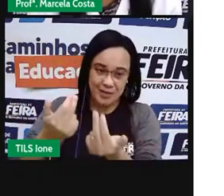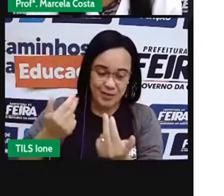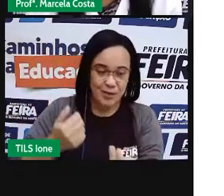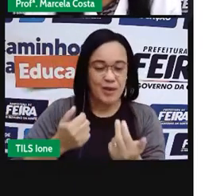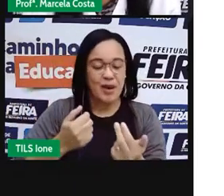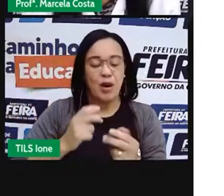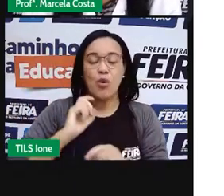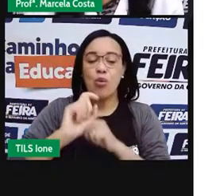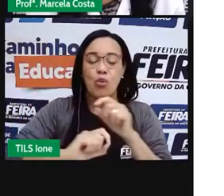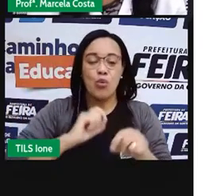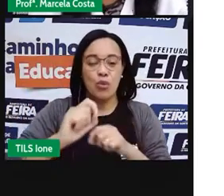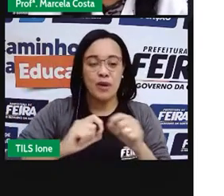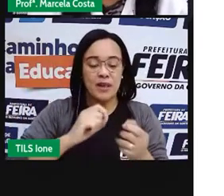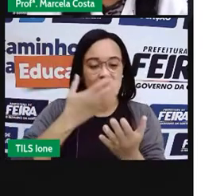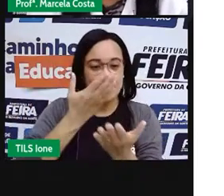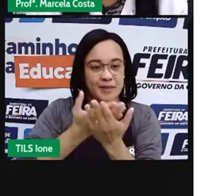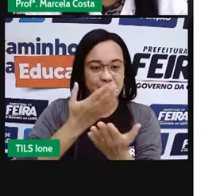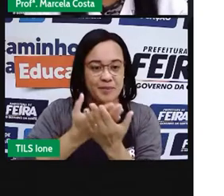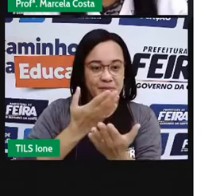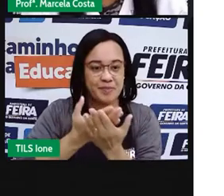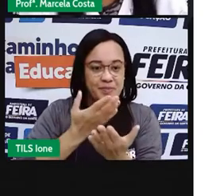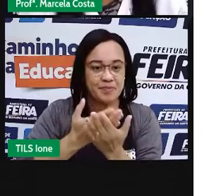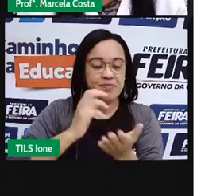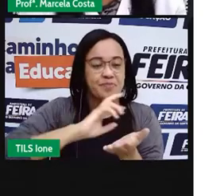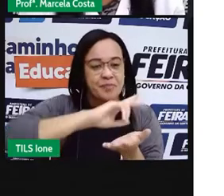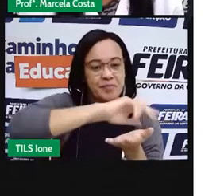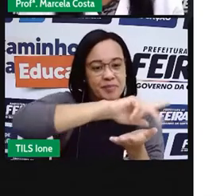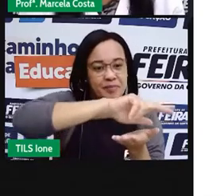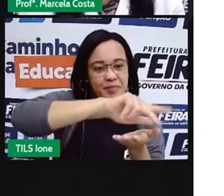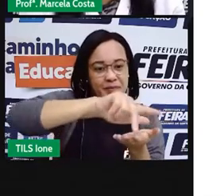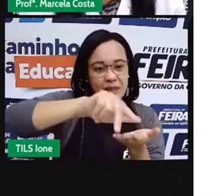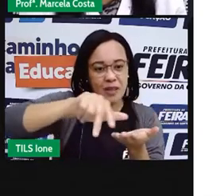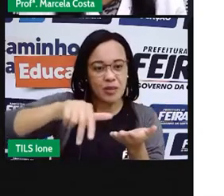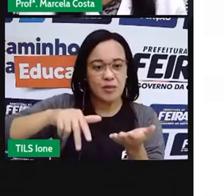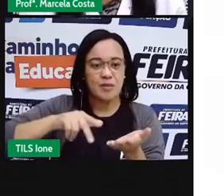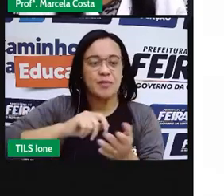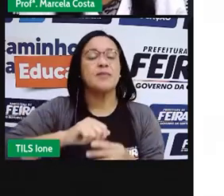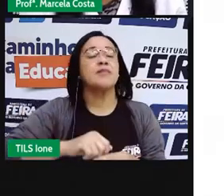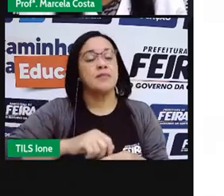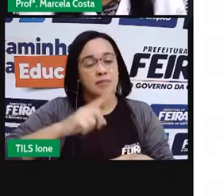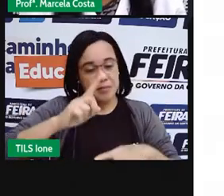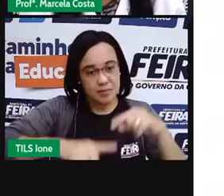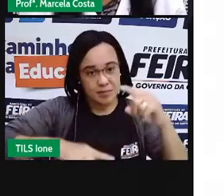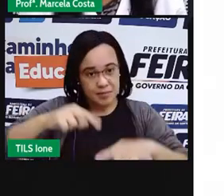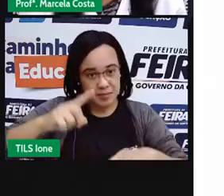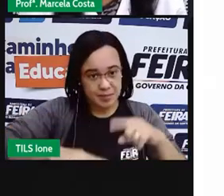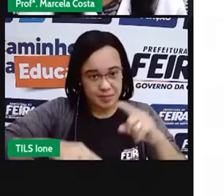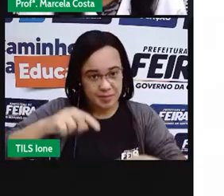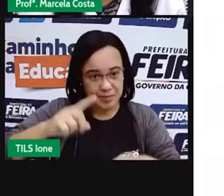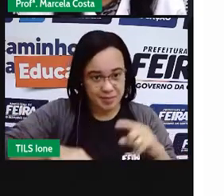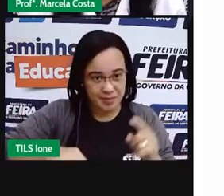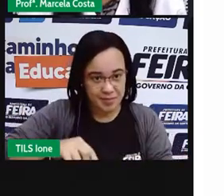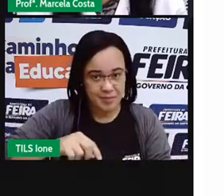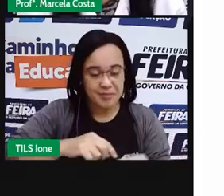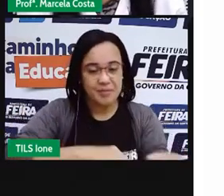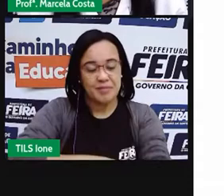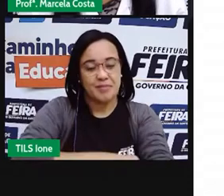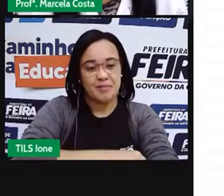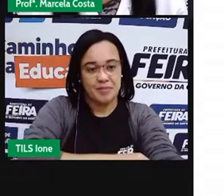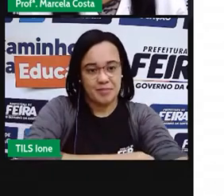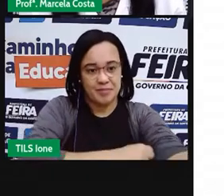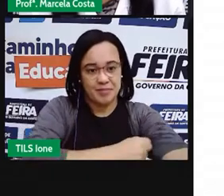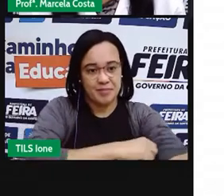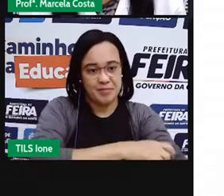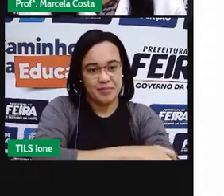relacionar a produção de diferentes tipos de lixo aos problemas causados pelo consumo excessivo e